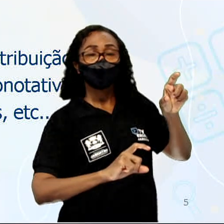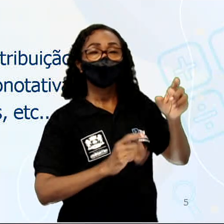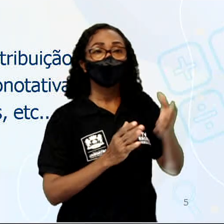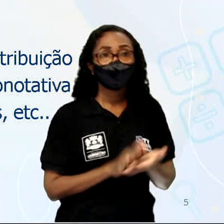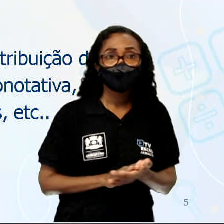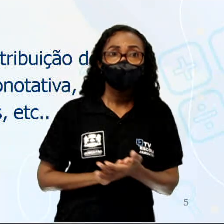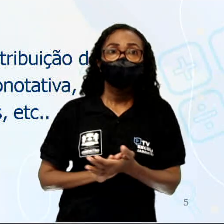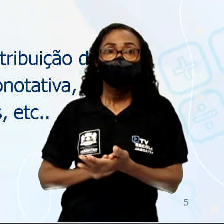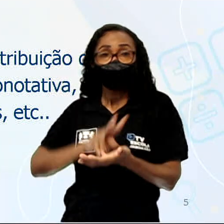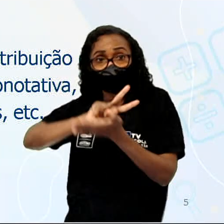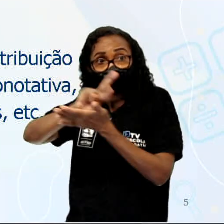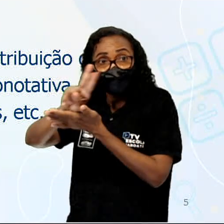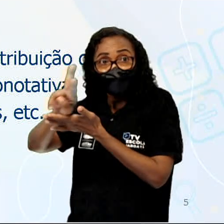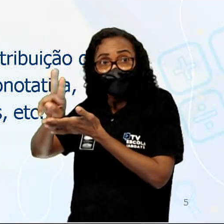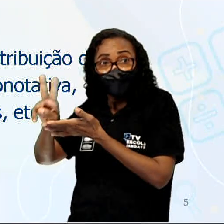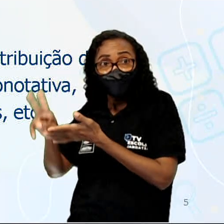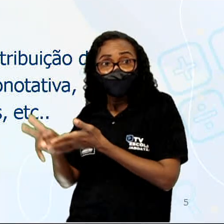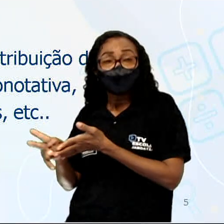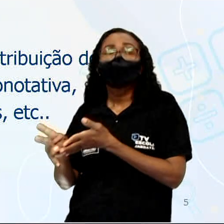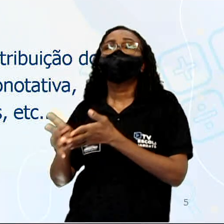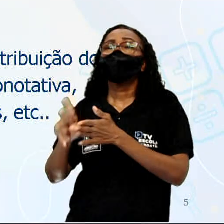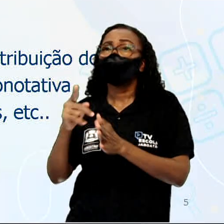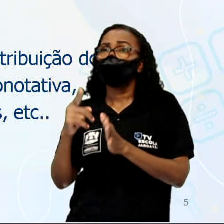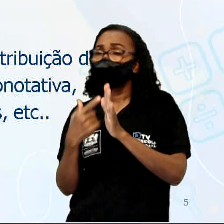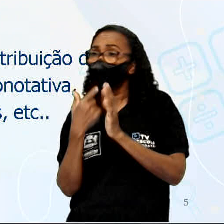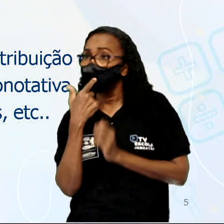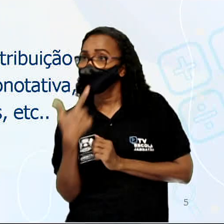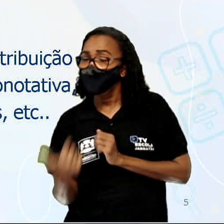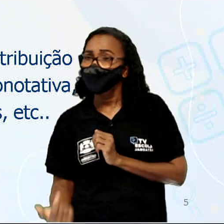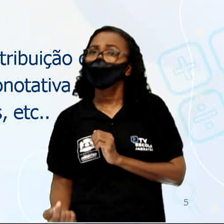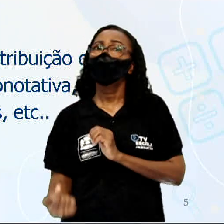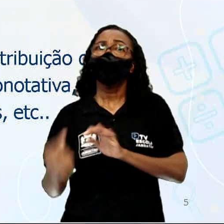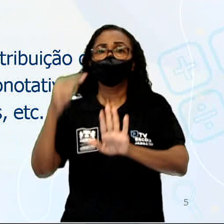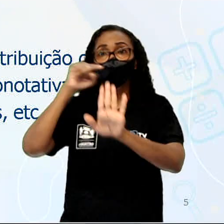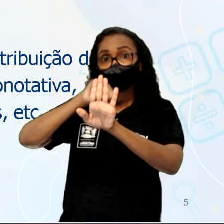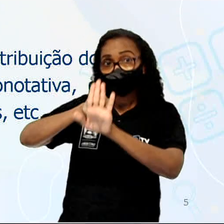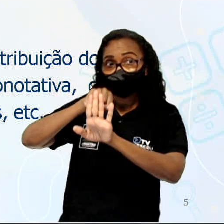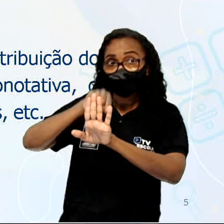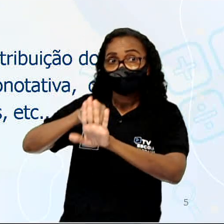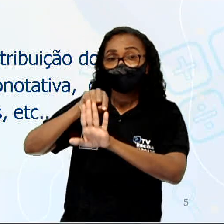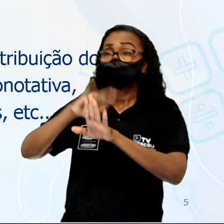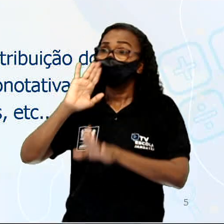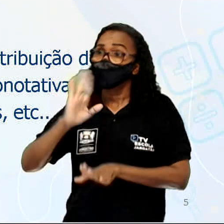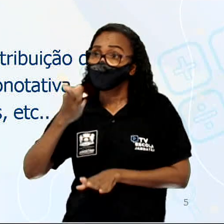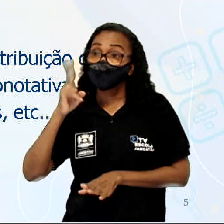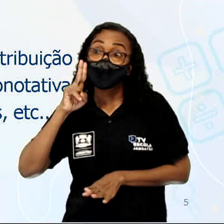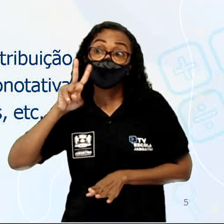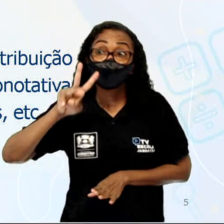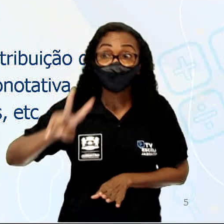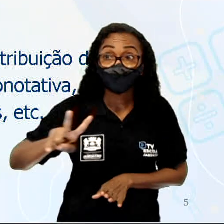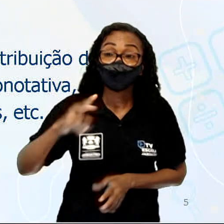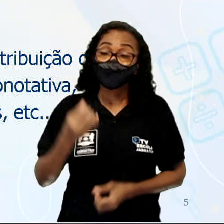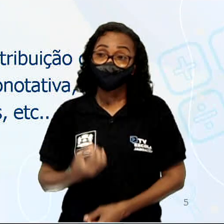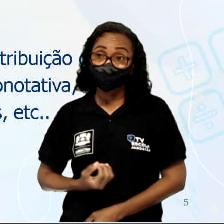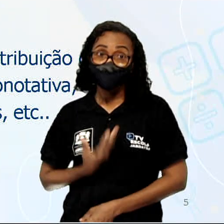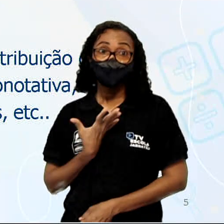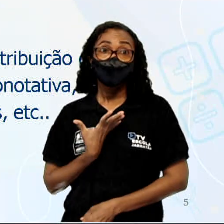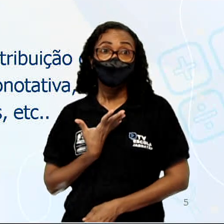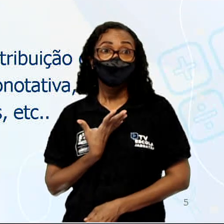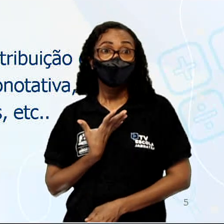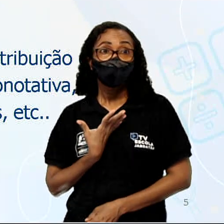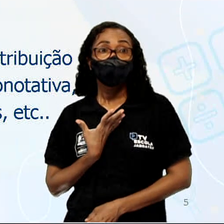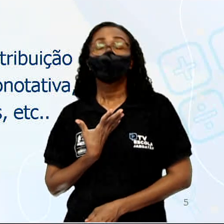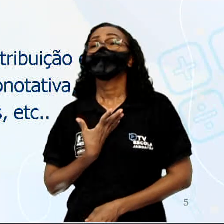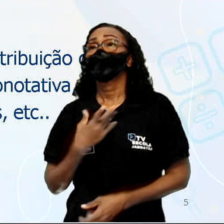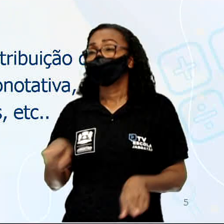diversos da linguagem conotativa, como a gente acabou de visualizar no poema de Micheline Verusky, além da recorrência de